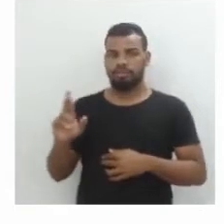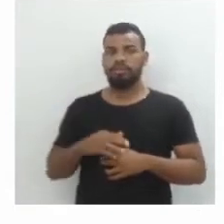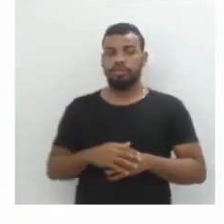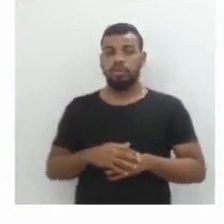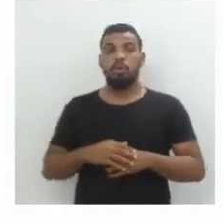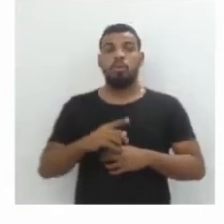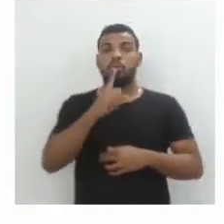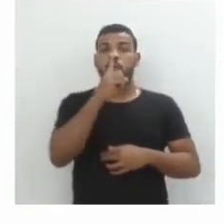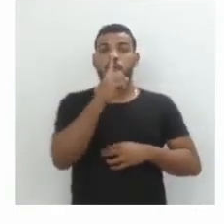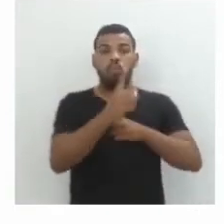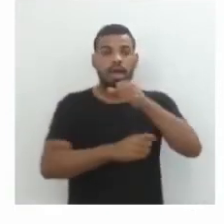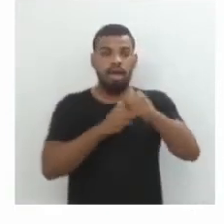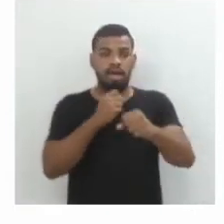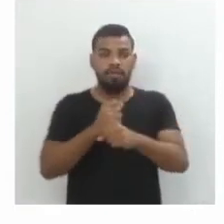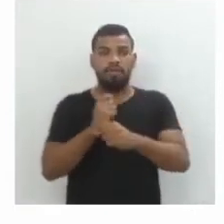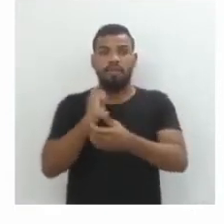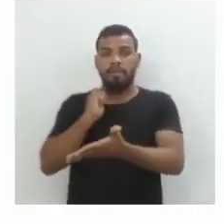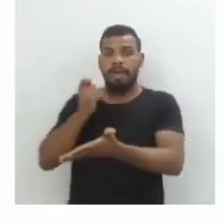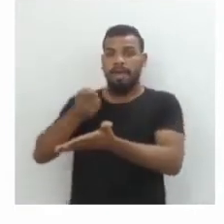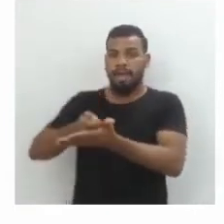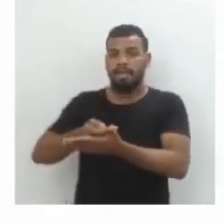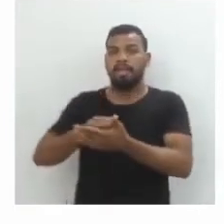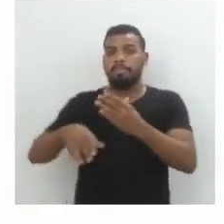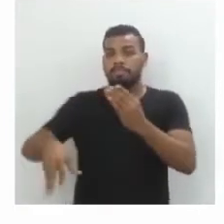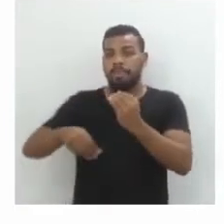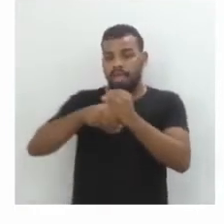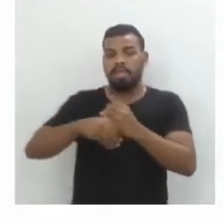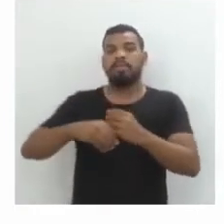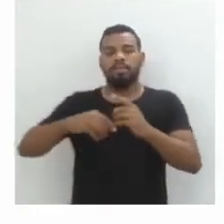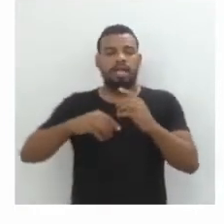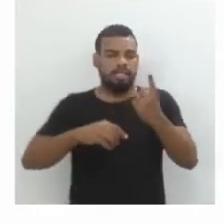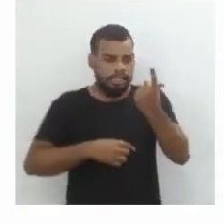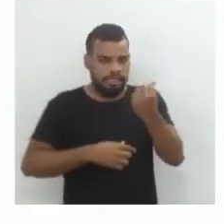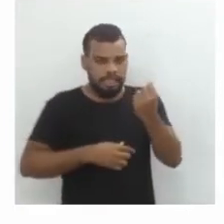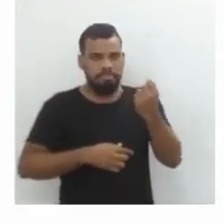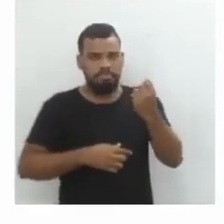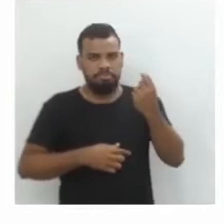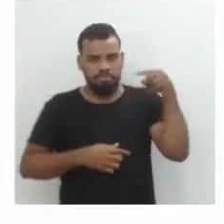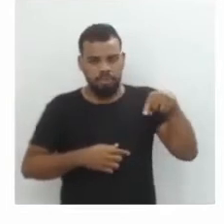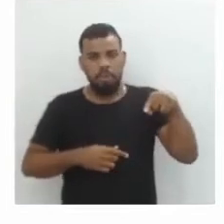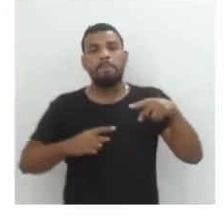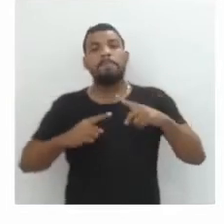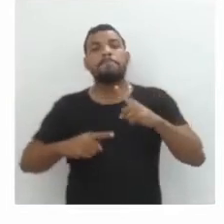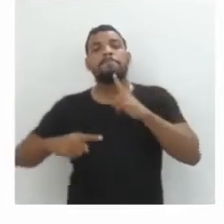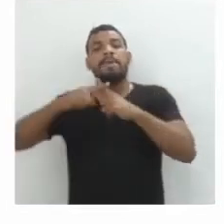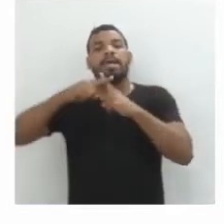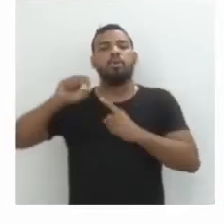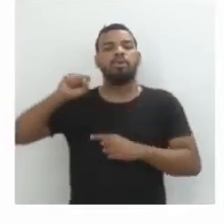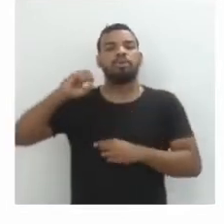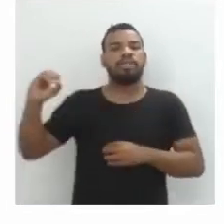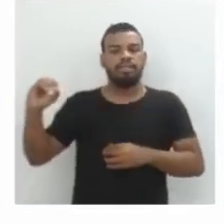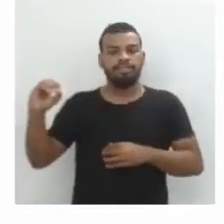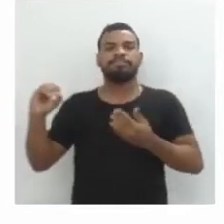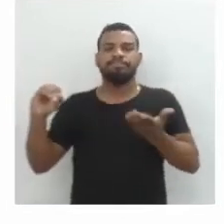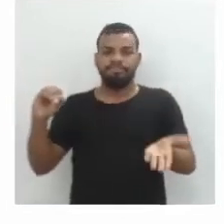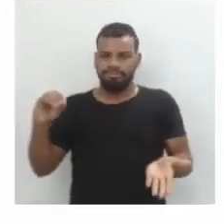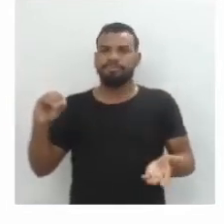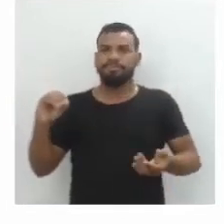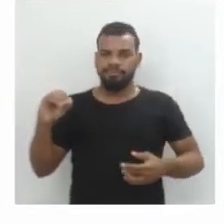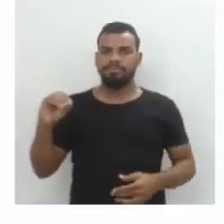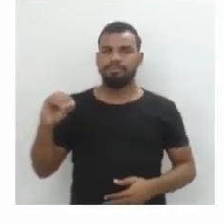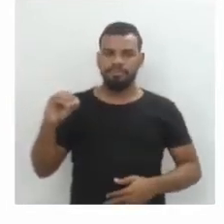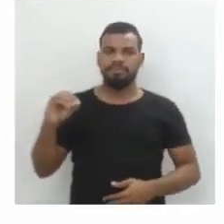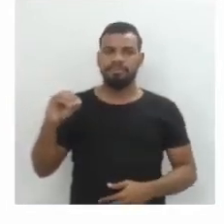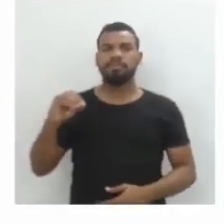do primeiro ano, ela vai ter um montante da dívida dela de R$16.000,00 mais R$800,00. Então vai ser um total